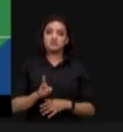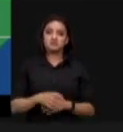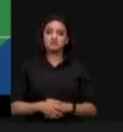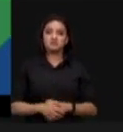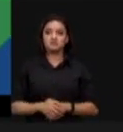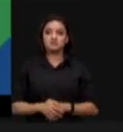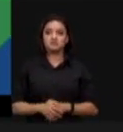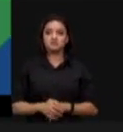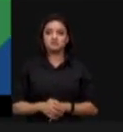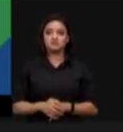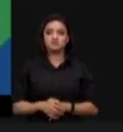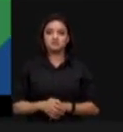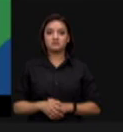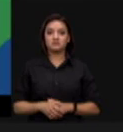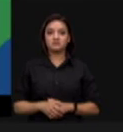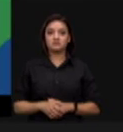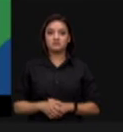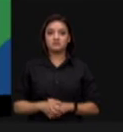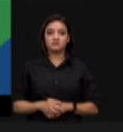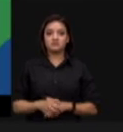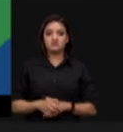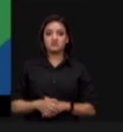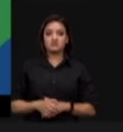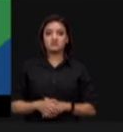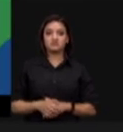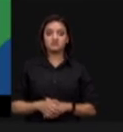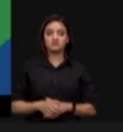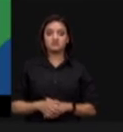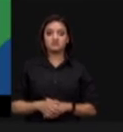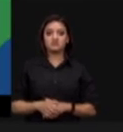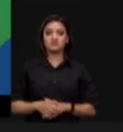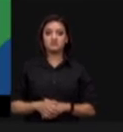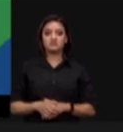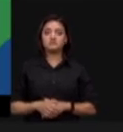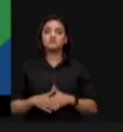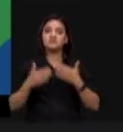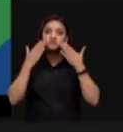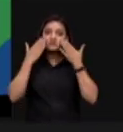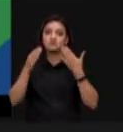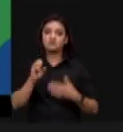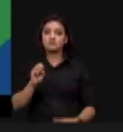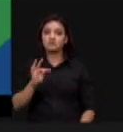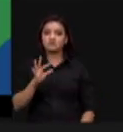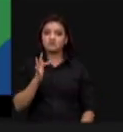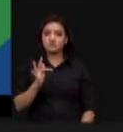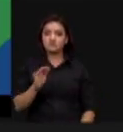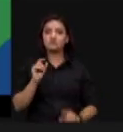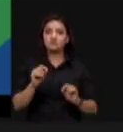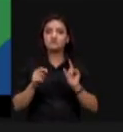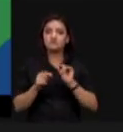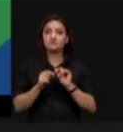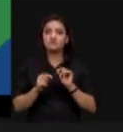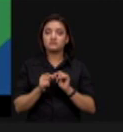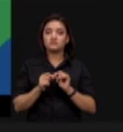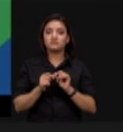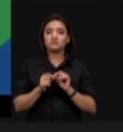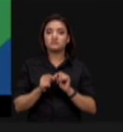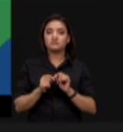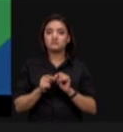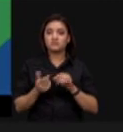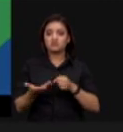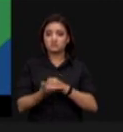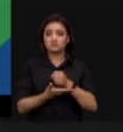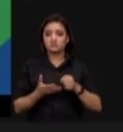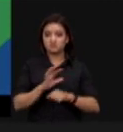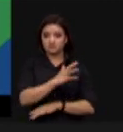para apresentar ao Supremo ao Brasil o que é que nós fazemos na atividade de base florestal brasileira por